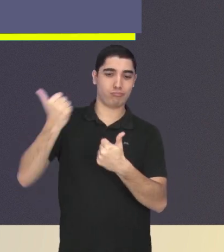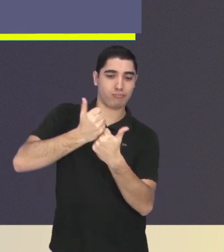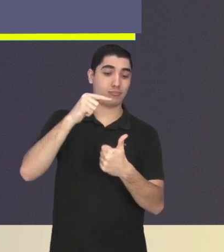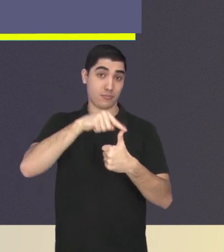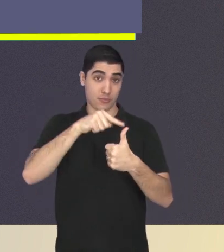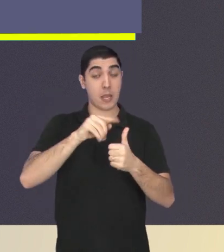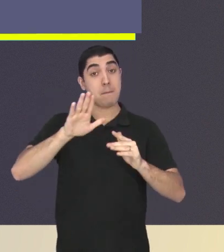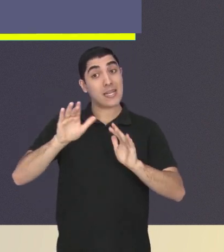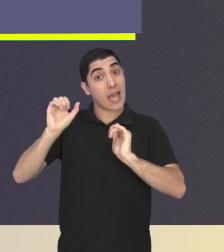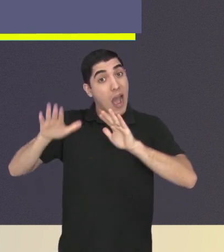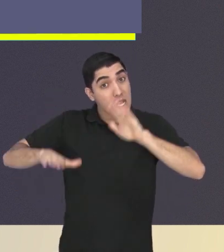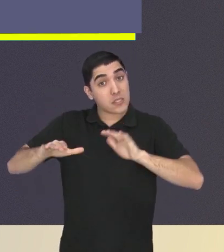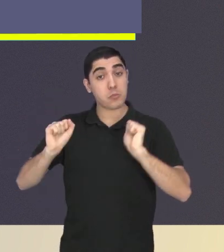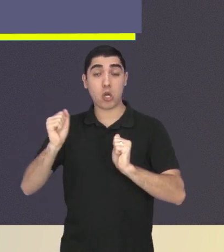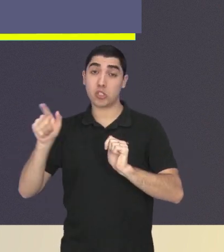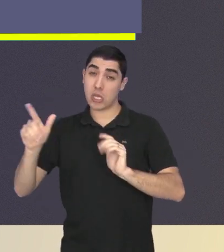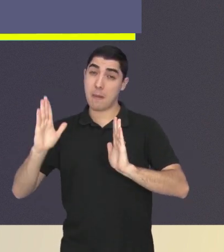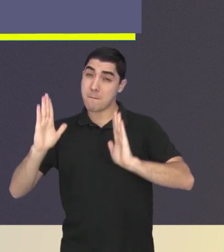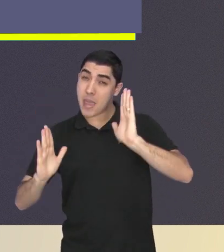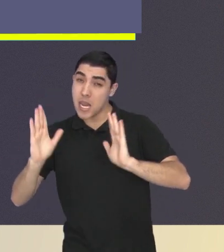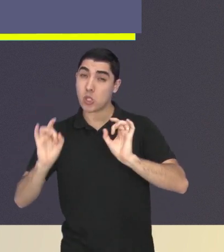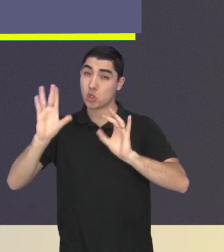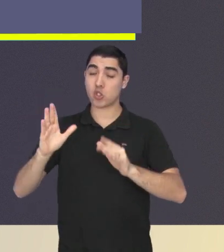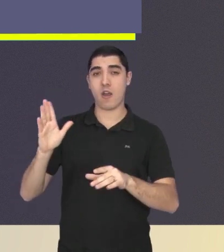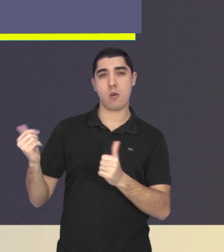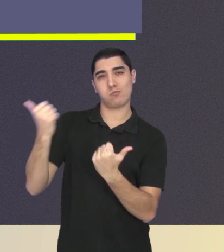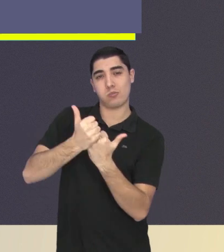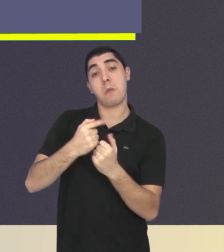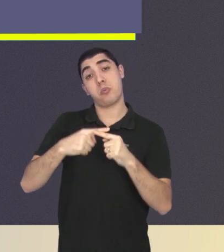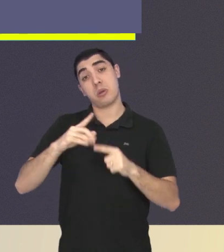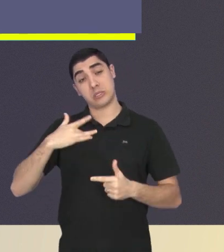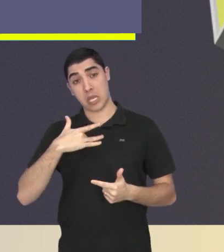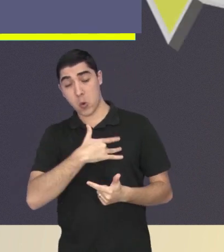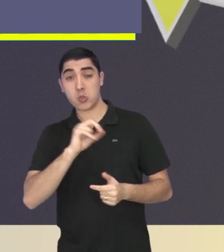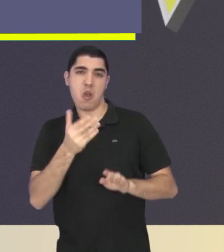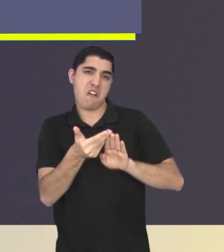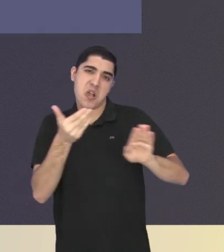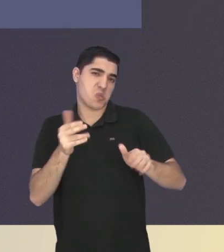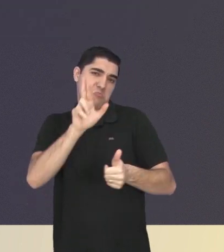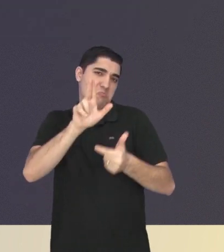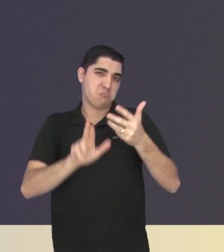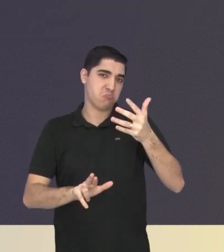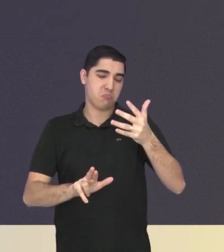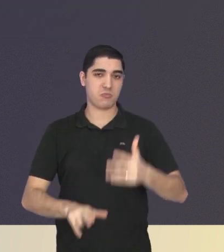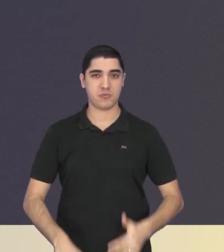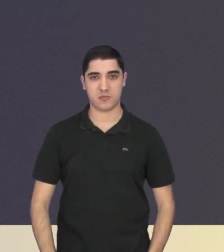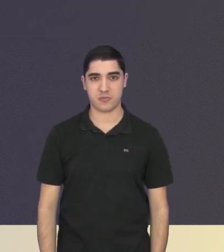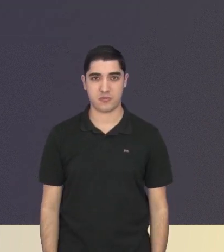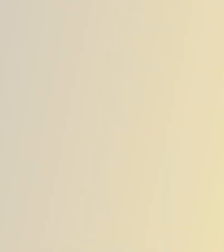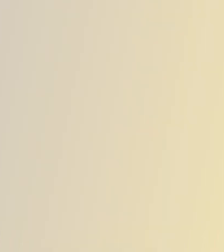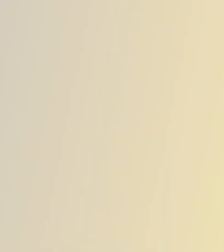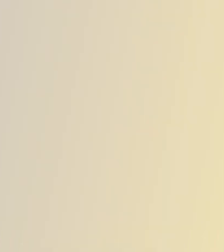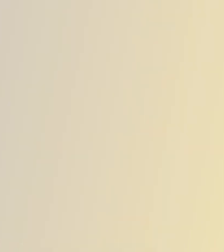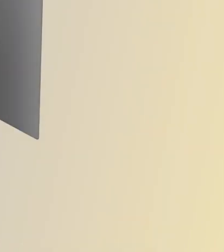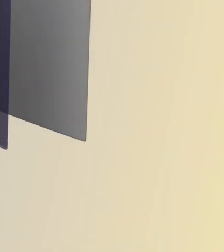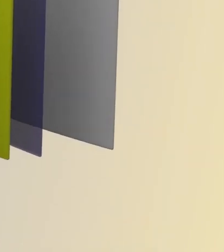temporariamente caso o vereador tenha que se ausentar por motivos de saúde ou por questões institucionais.